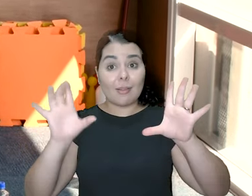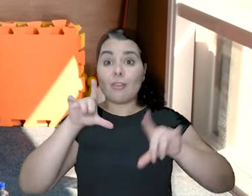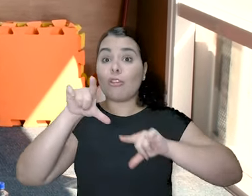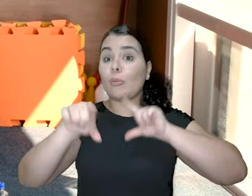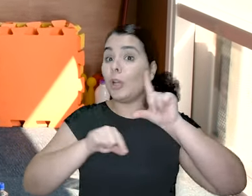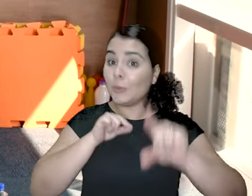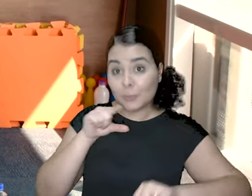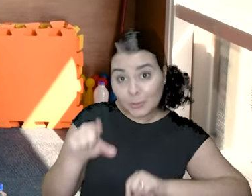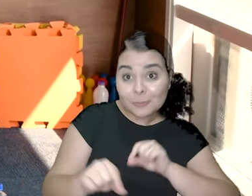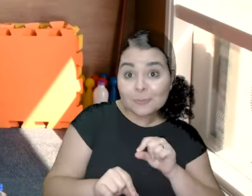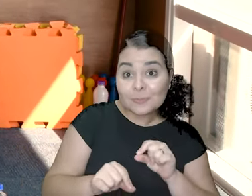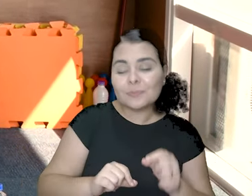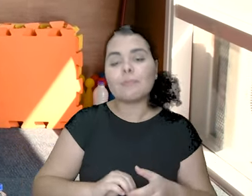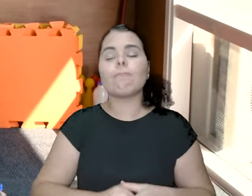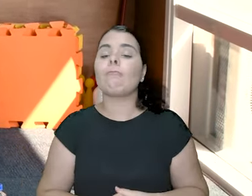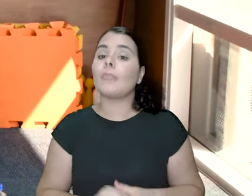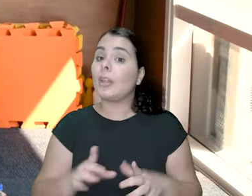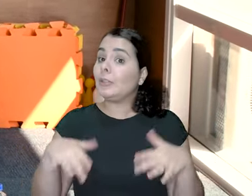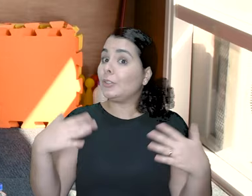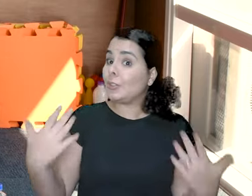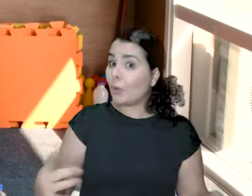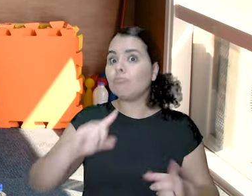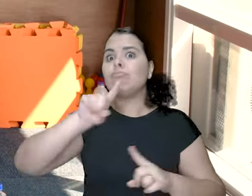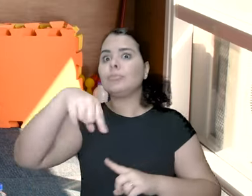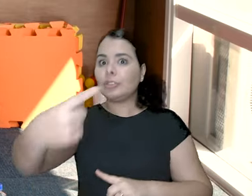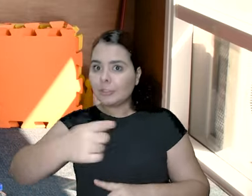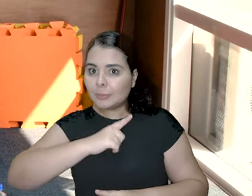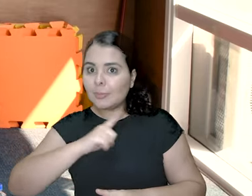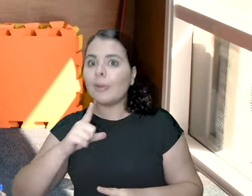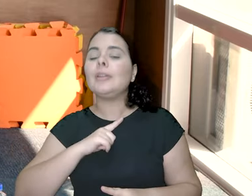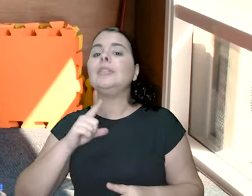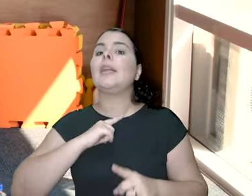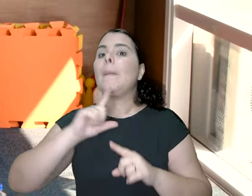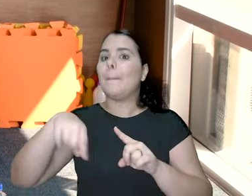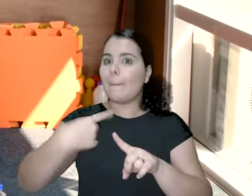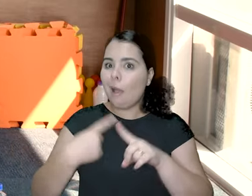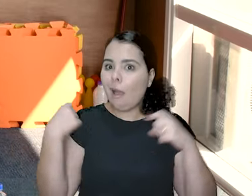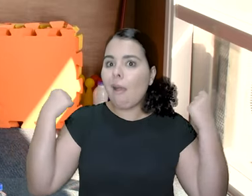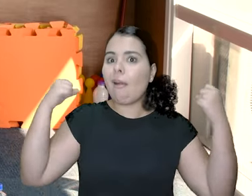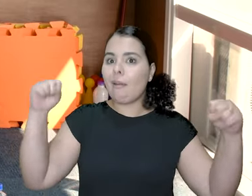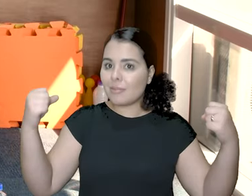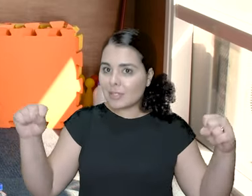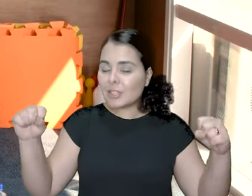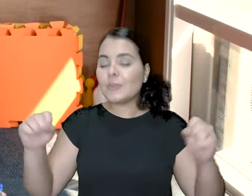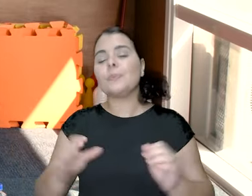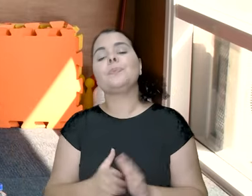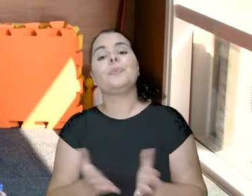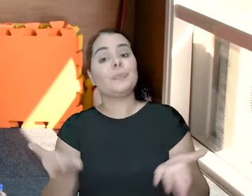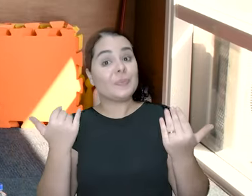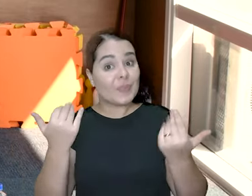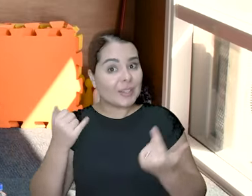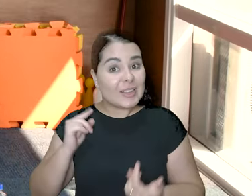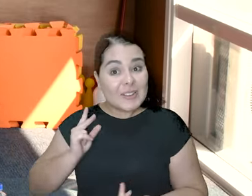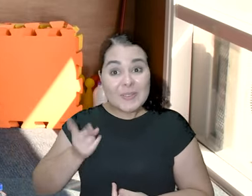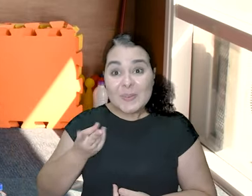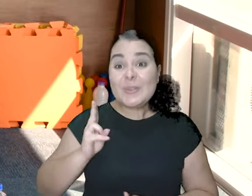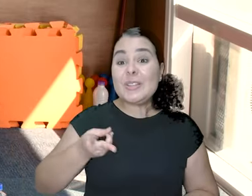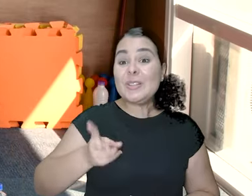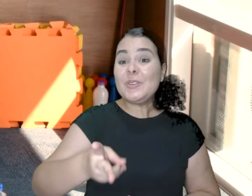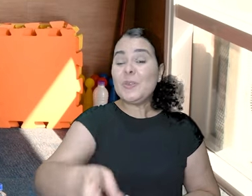Escolha o seu. Tá bom? Lembrando que depois vem uma segunda sequência de exercícios.